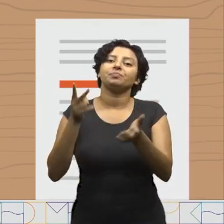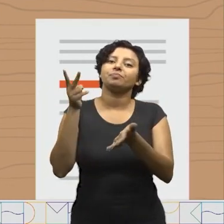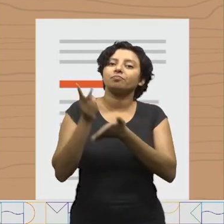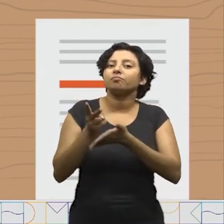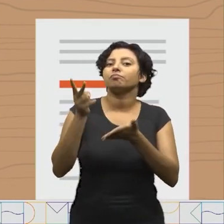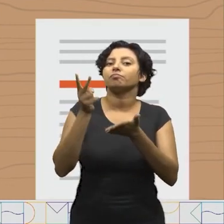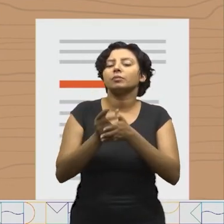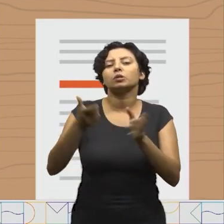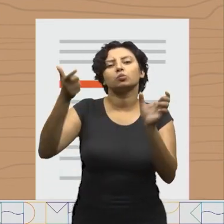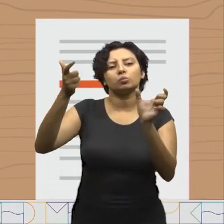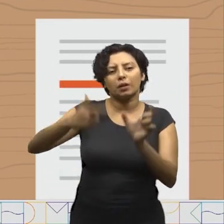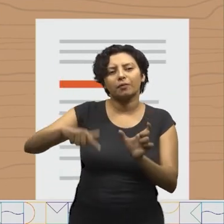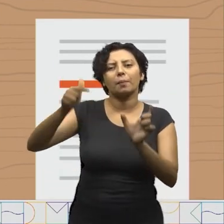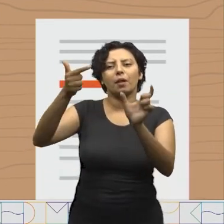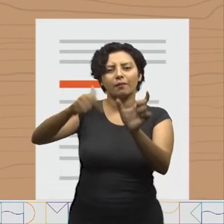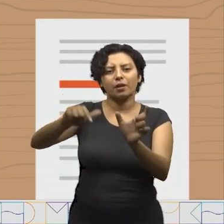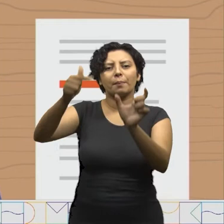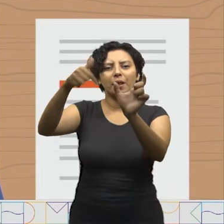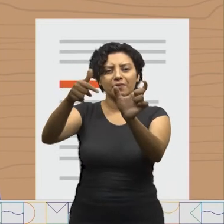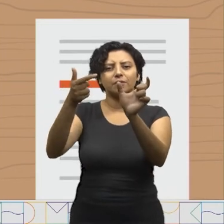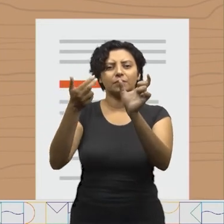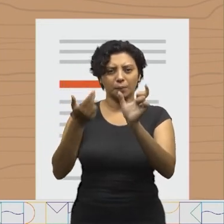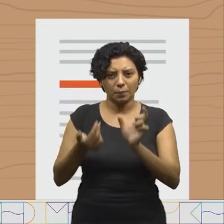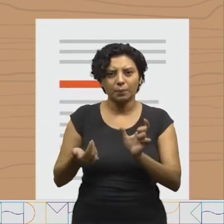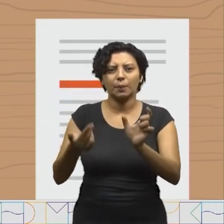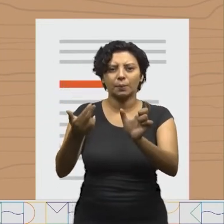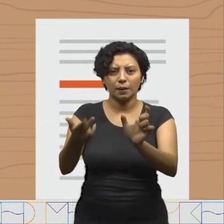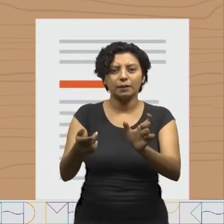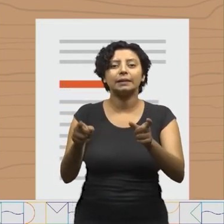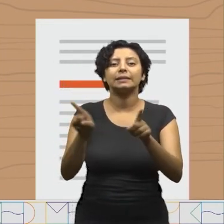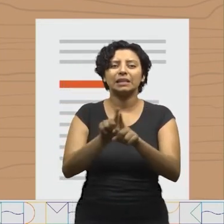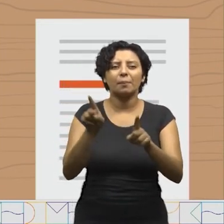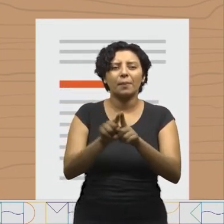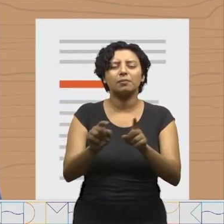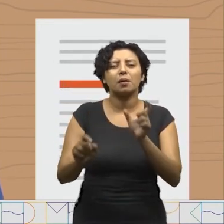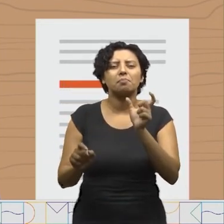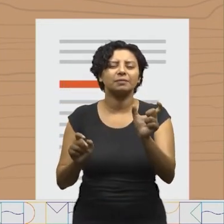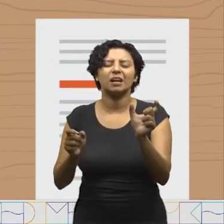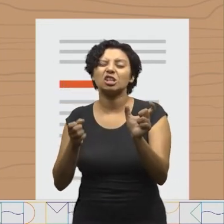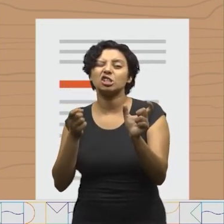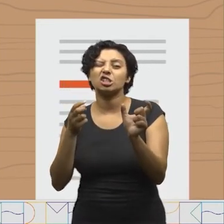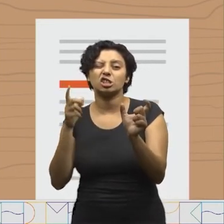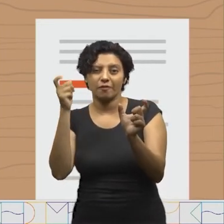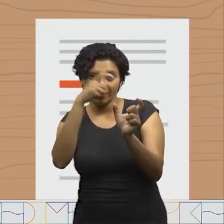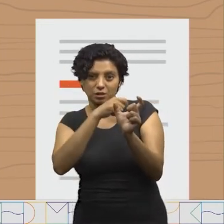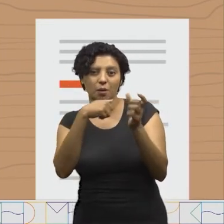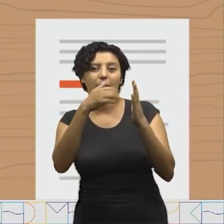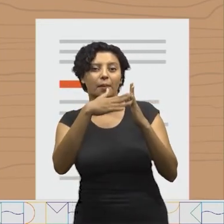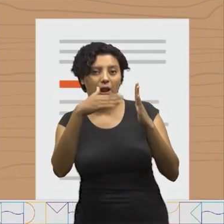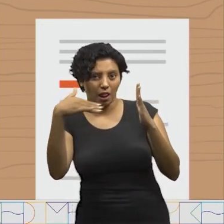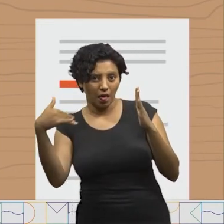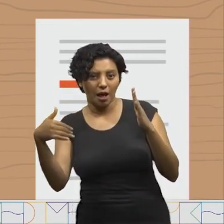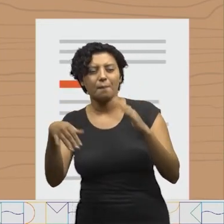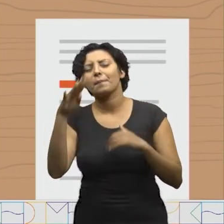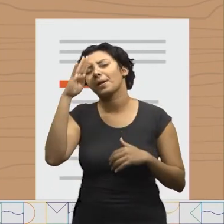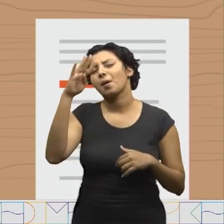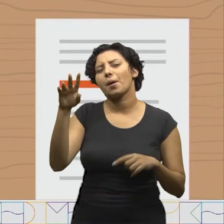palavras repetidas e de difícil pronúncia,